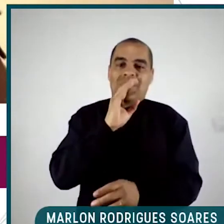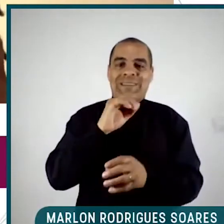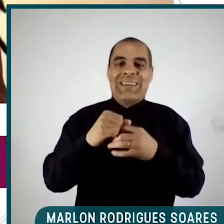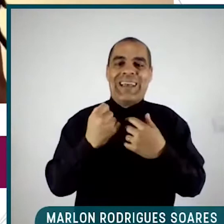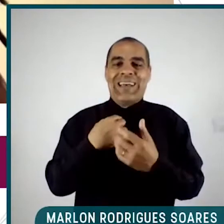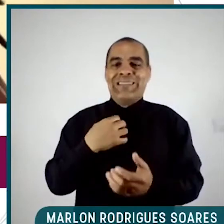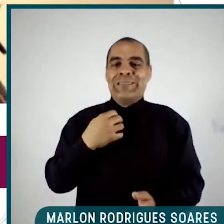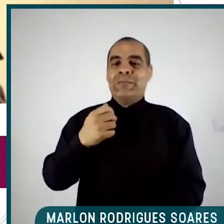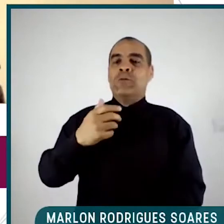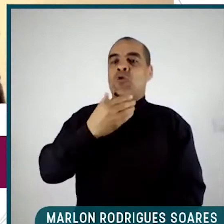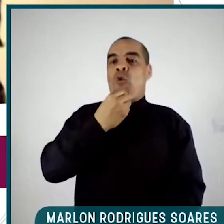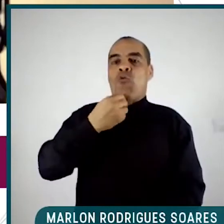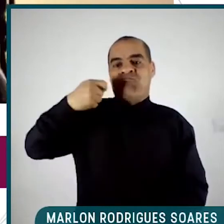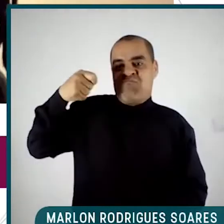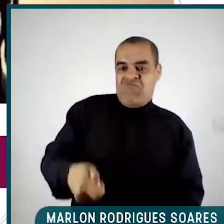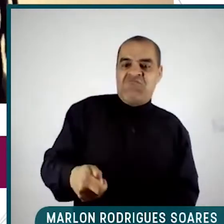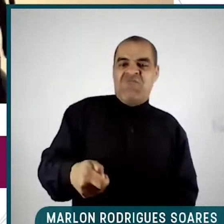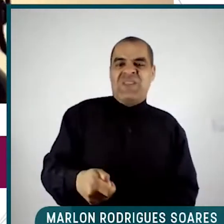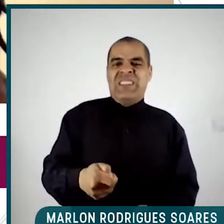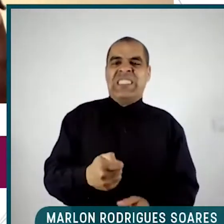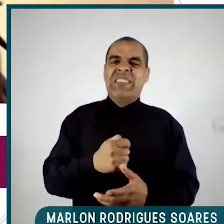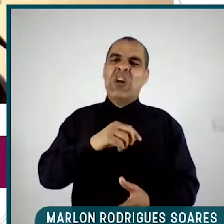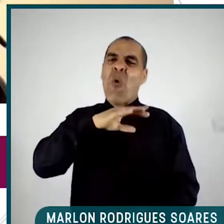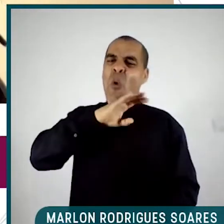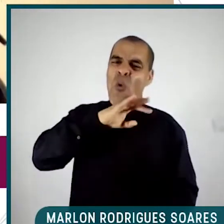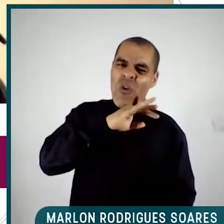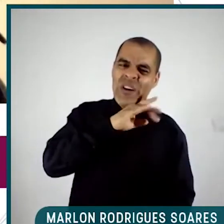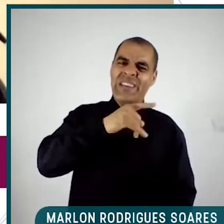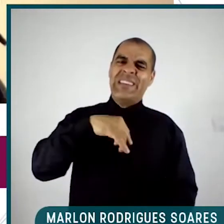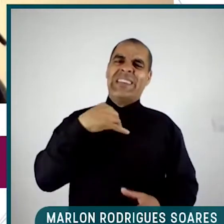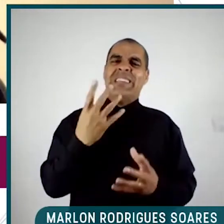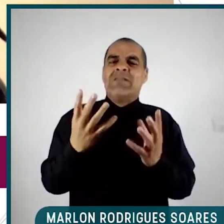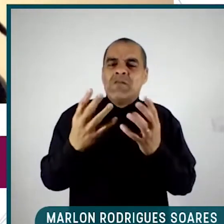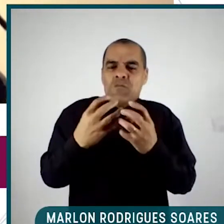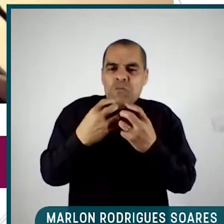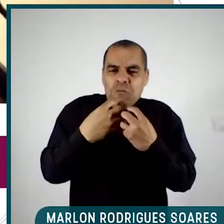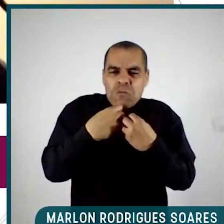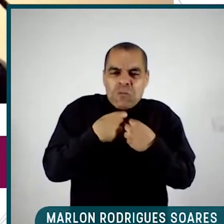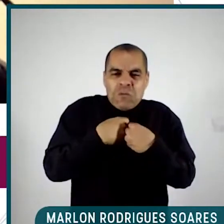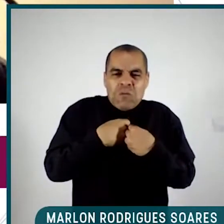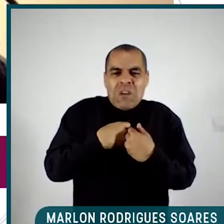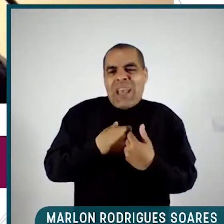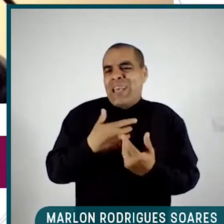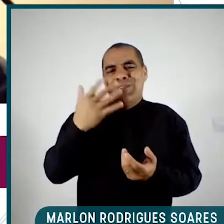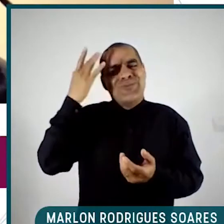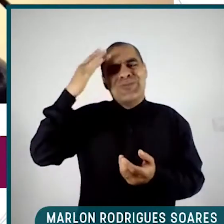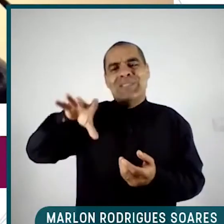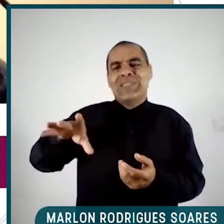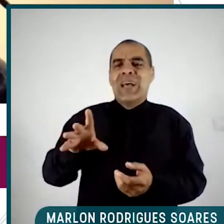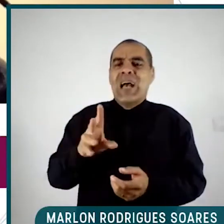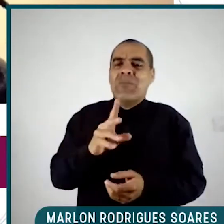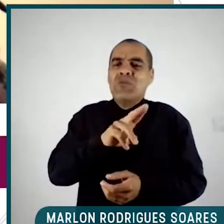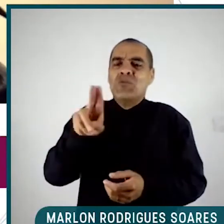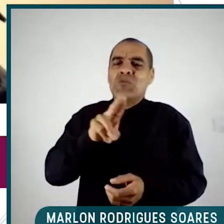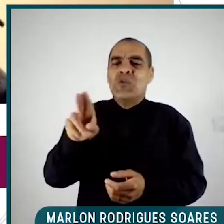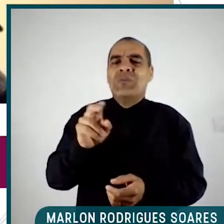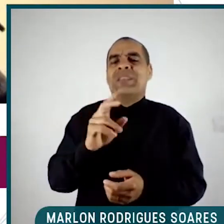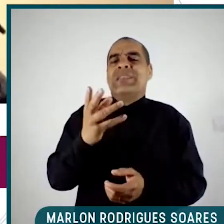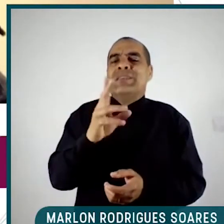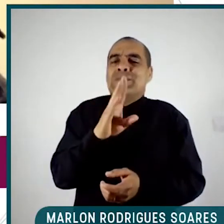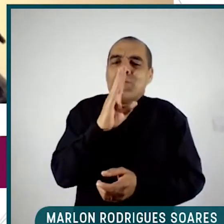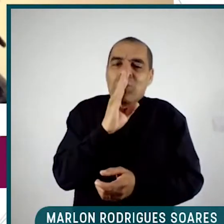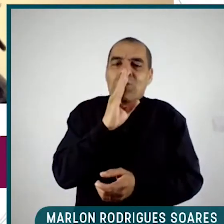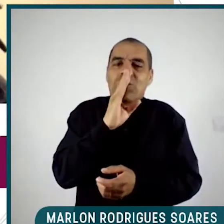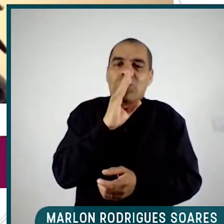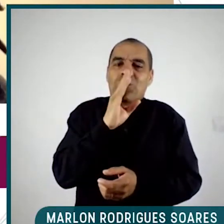é tão perverso, o racismo é tão perverso, que a gente vai mochando e não entende que o nome disso é silenciamento. Isso é opressor. Então,